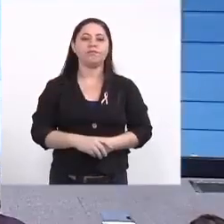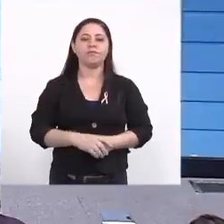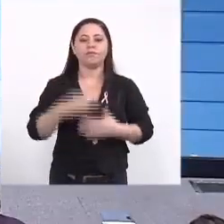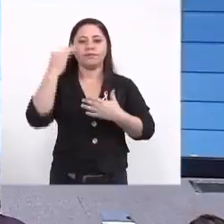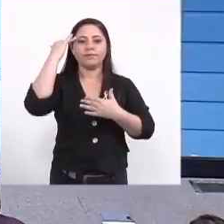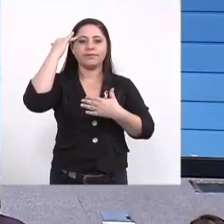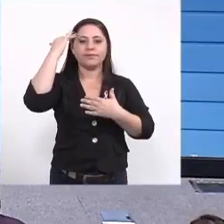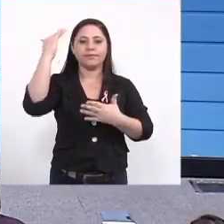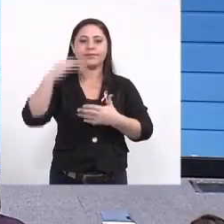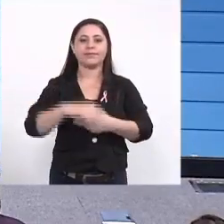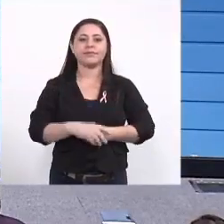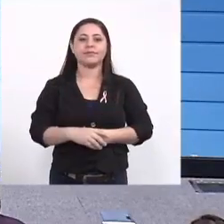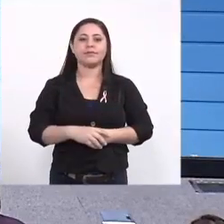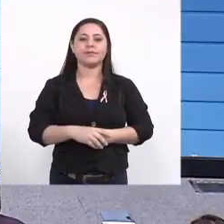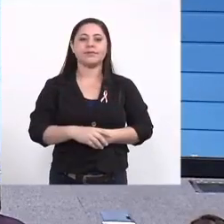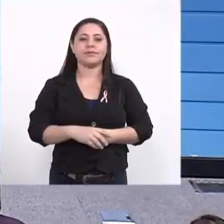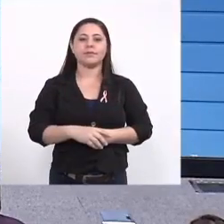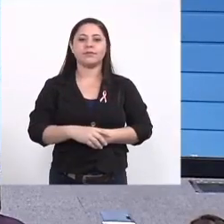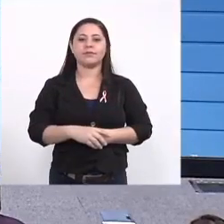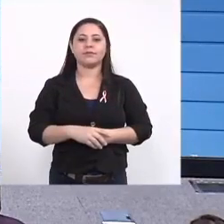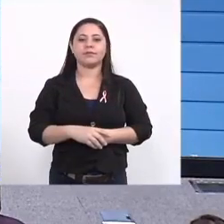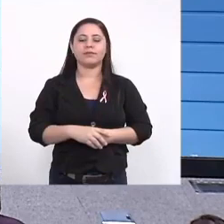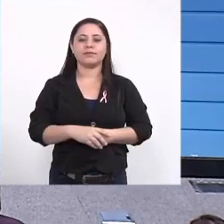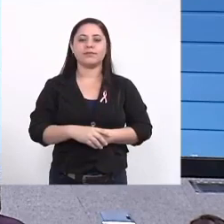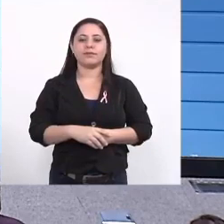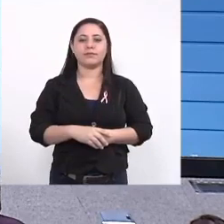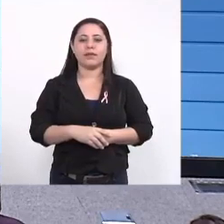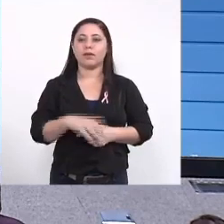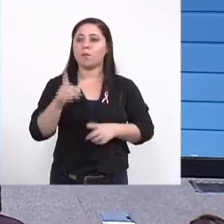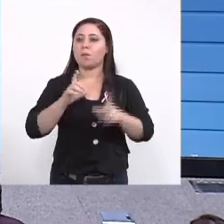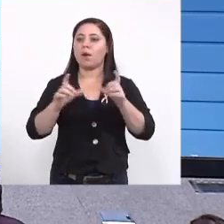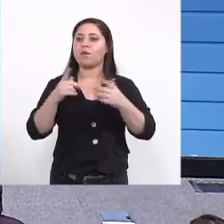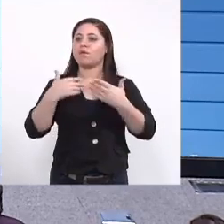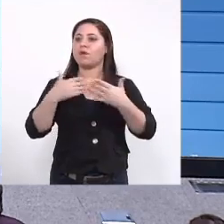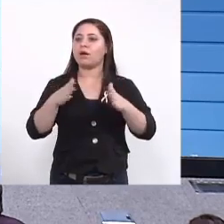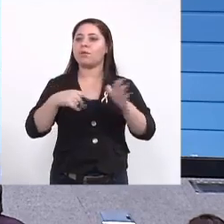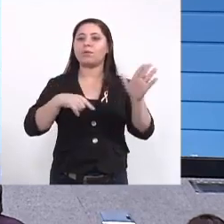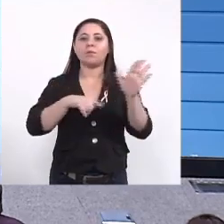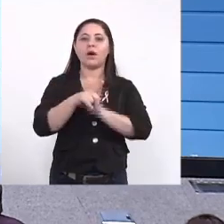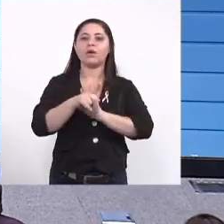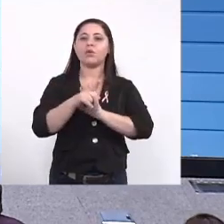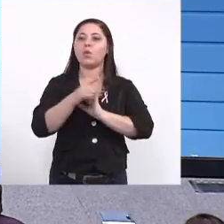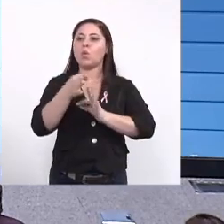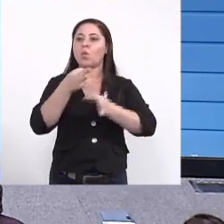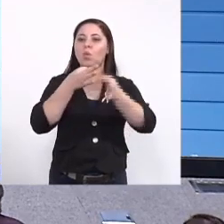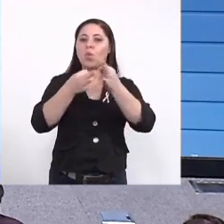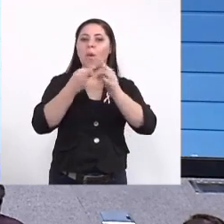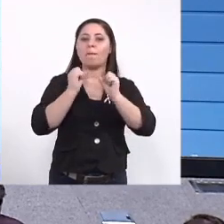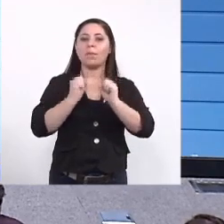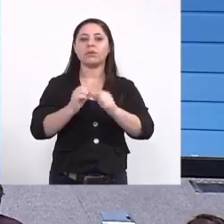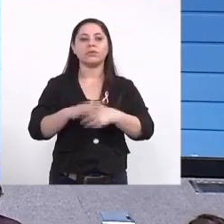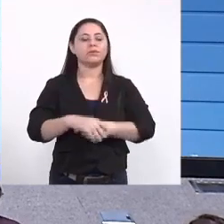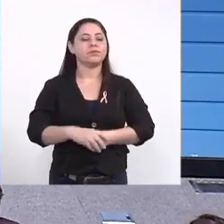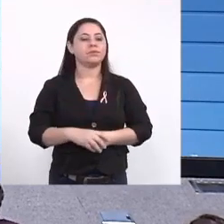Obrigado A palavra está aberta se alguém quiser fazer alguma consideração